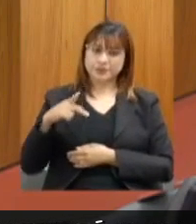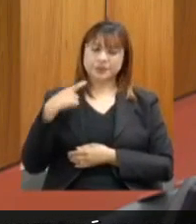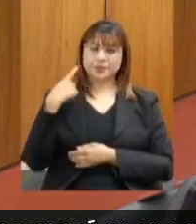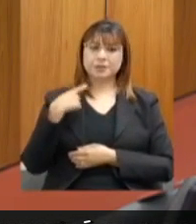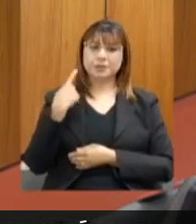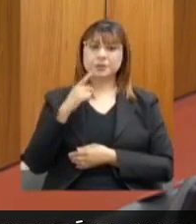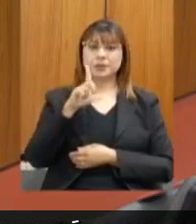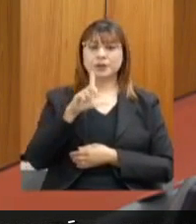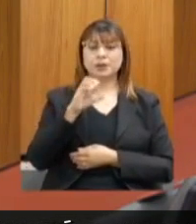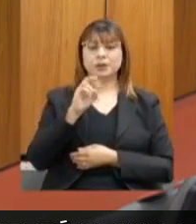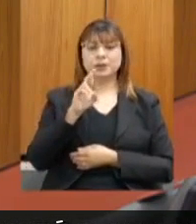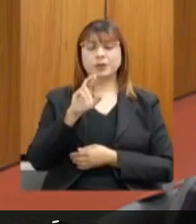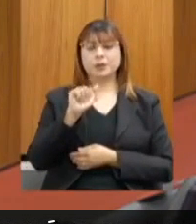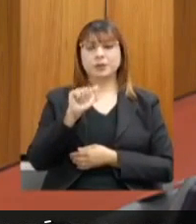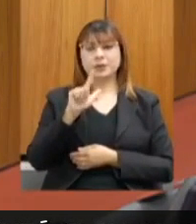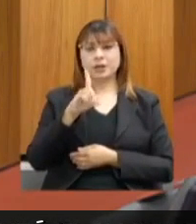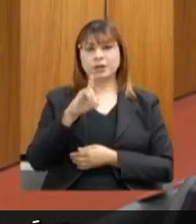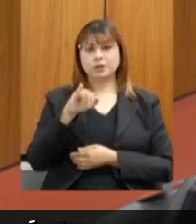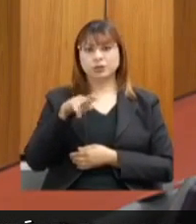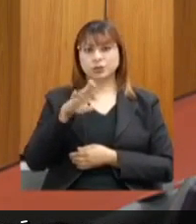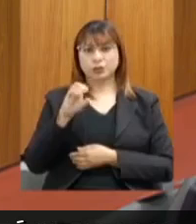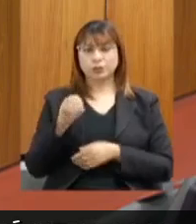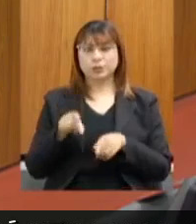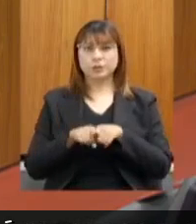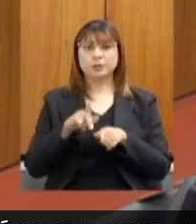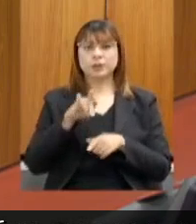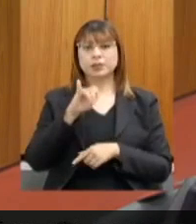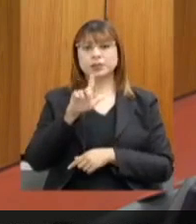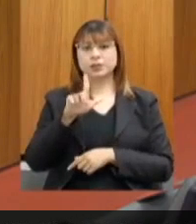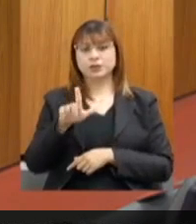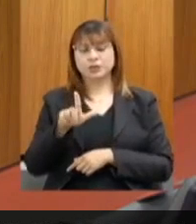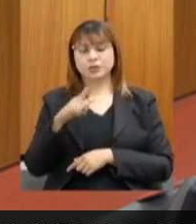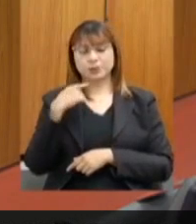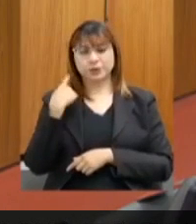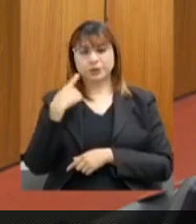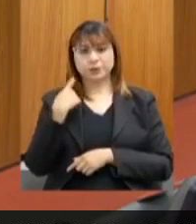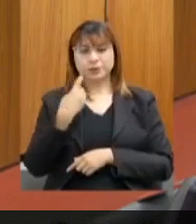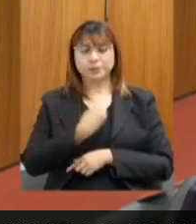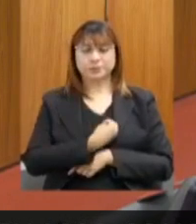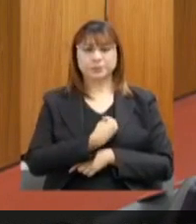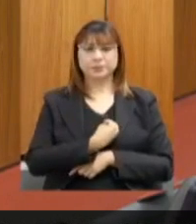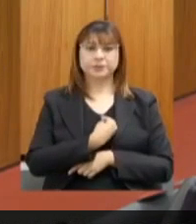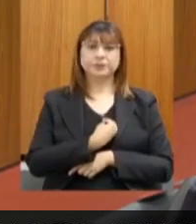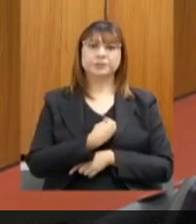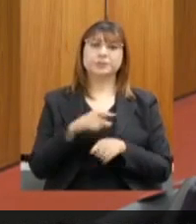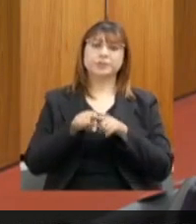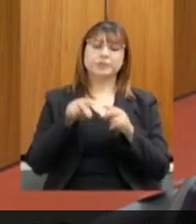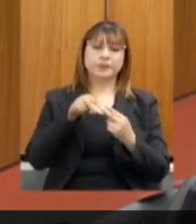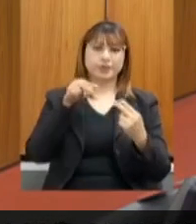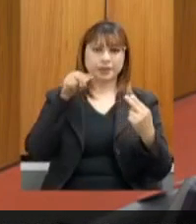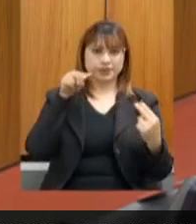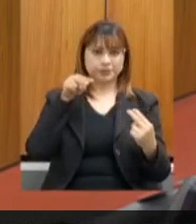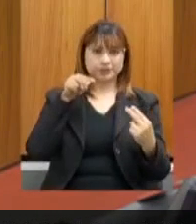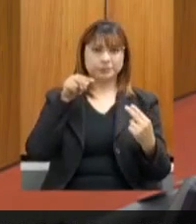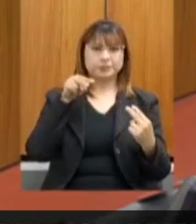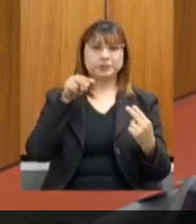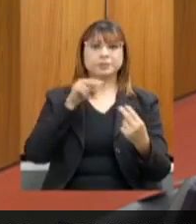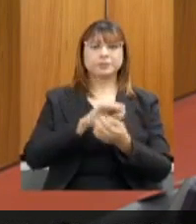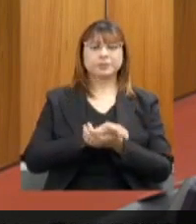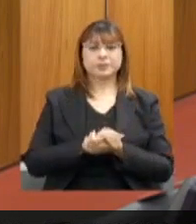deputado Noraldino, deputado Gil Pereira, que também presente, remotamente, também